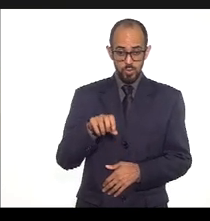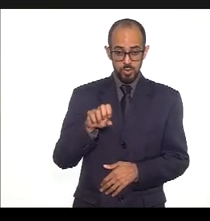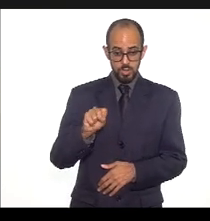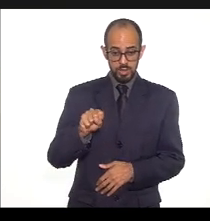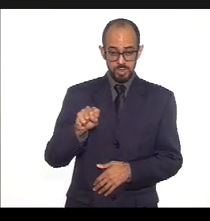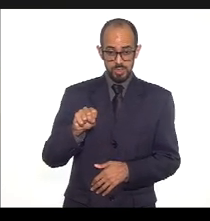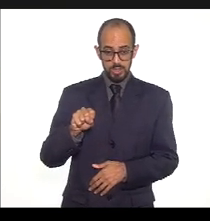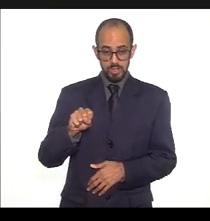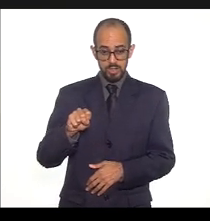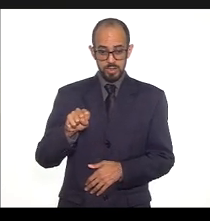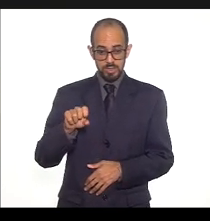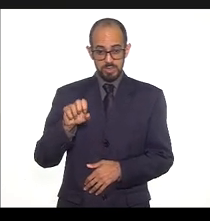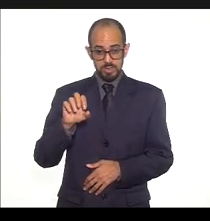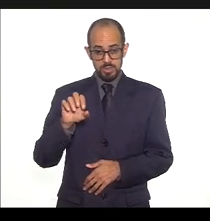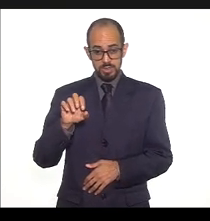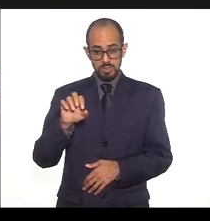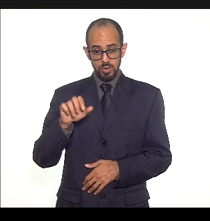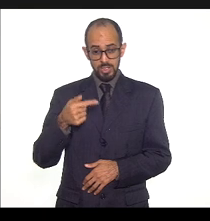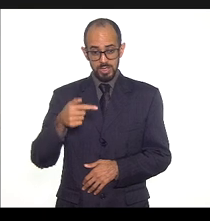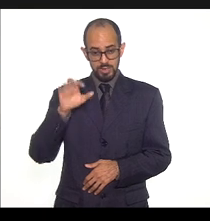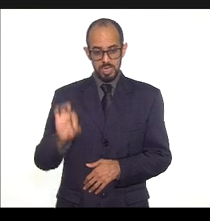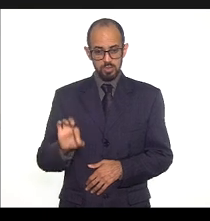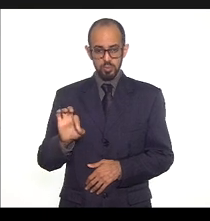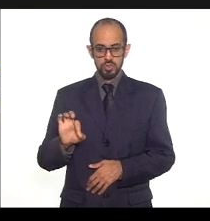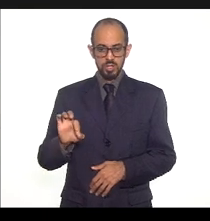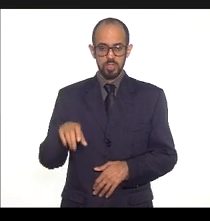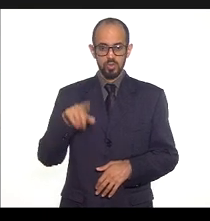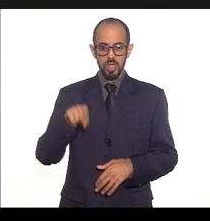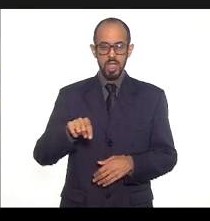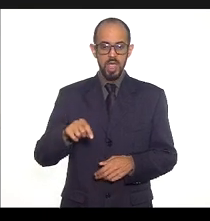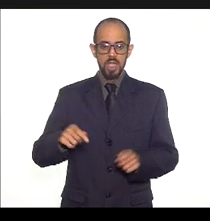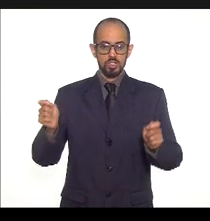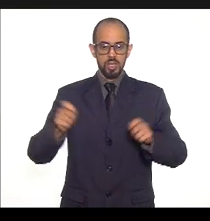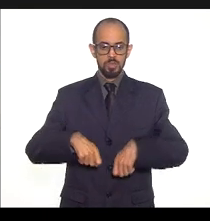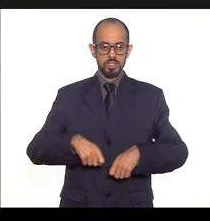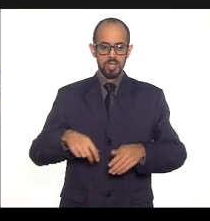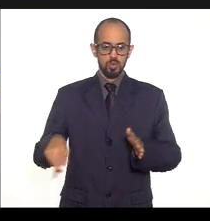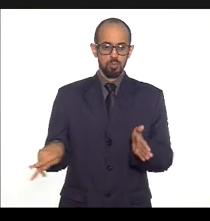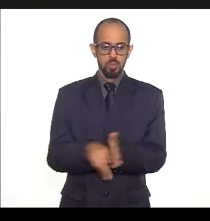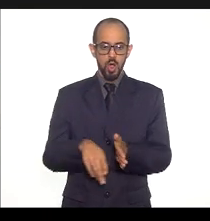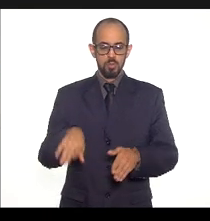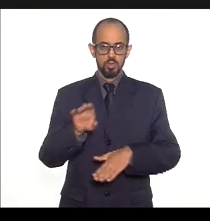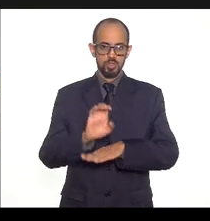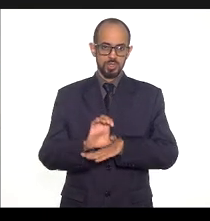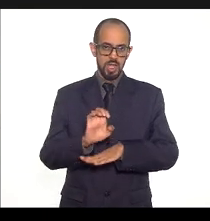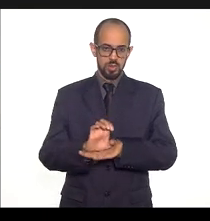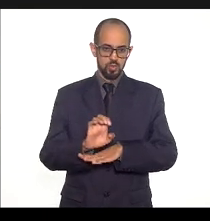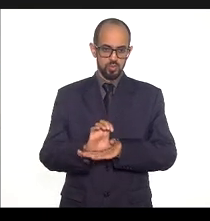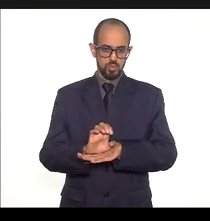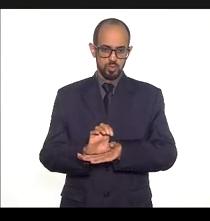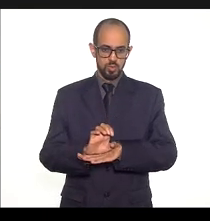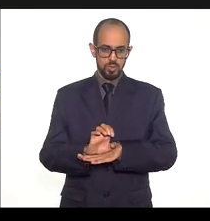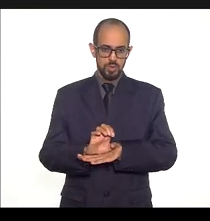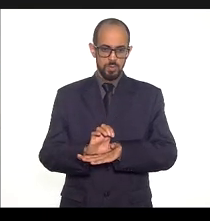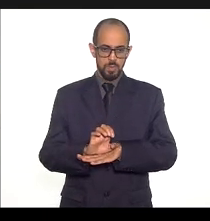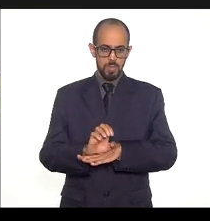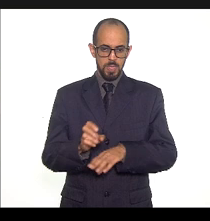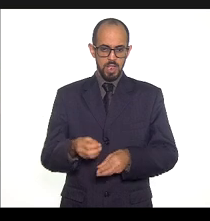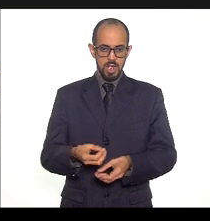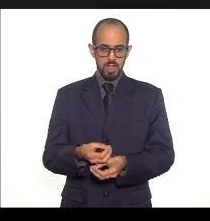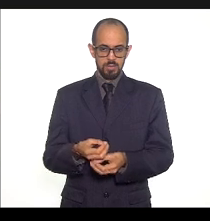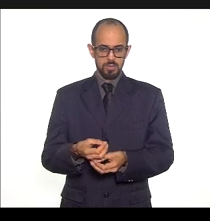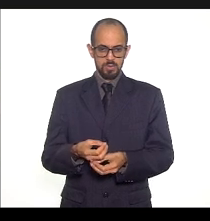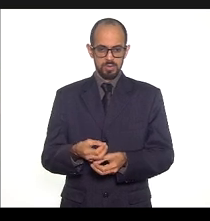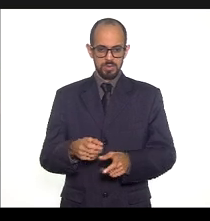,5% são de recursos oriundos do tesouro do estado na esteira de viabilização das